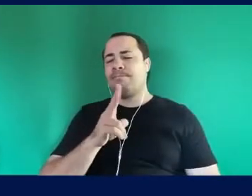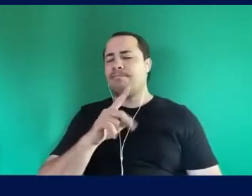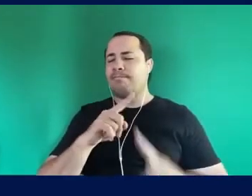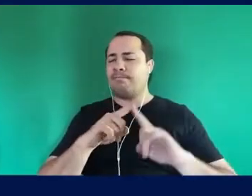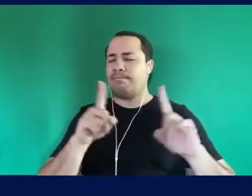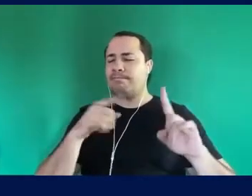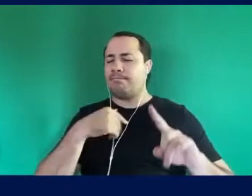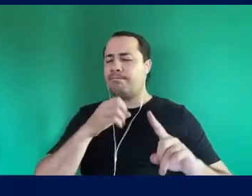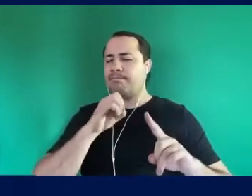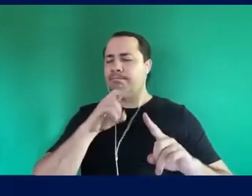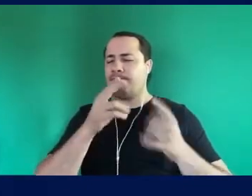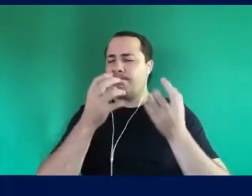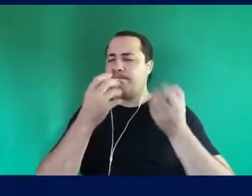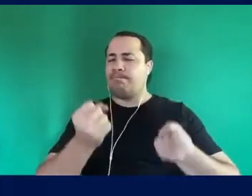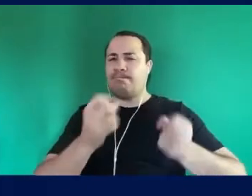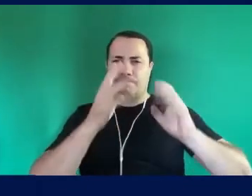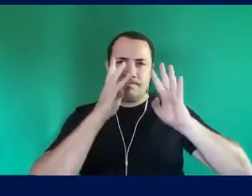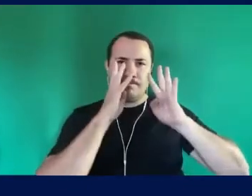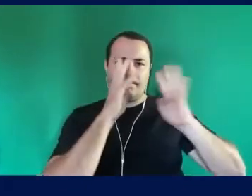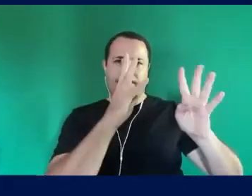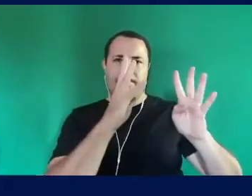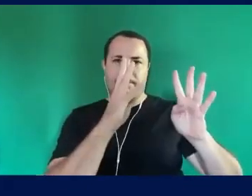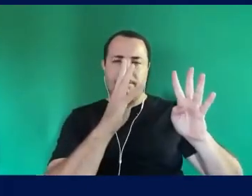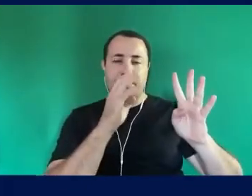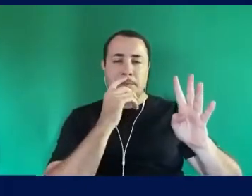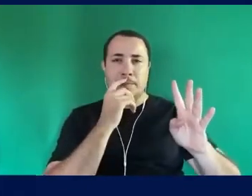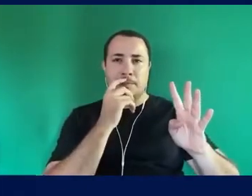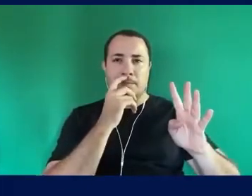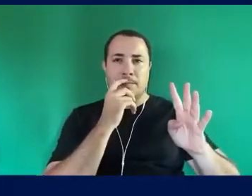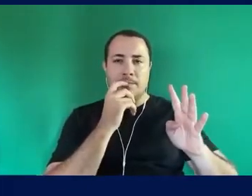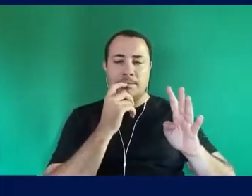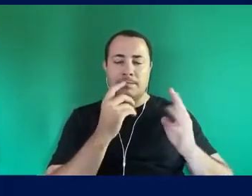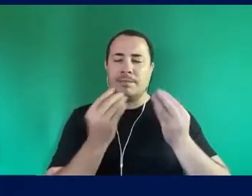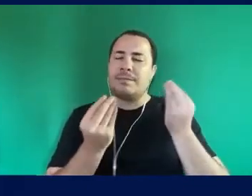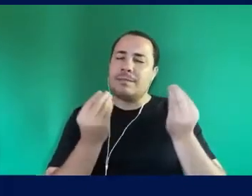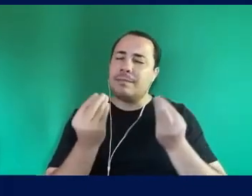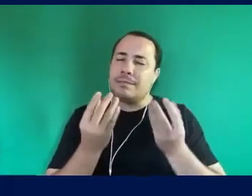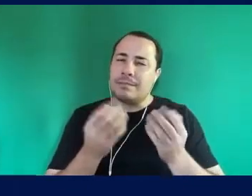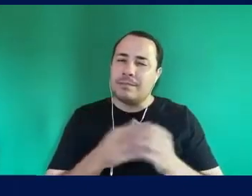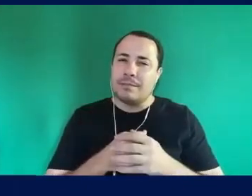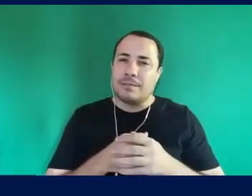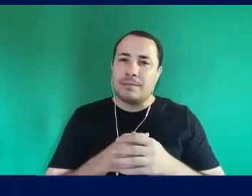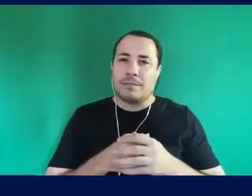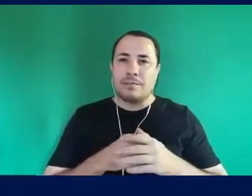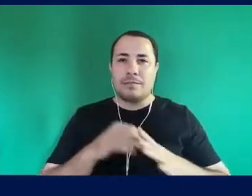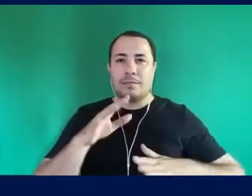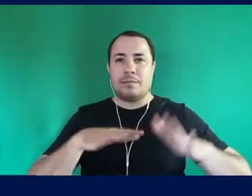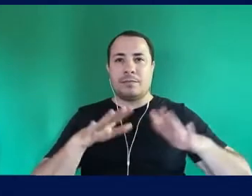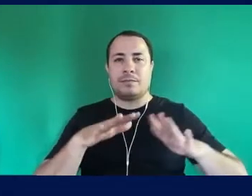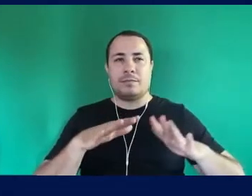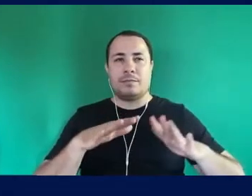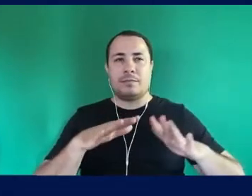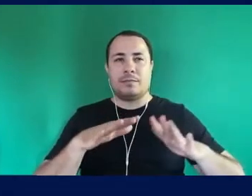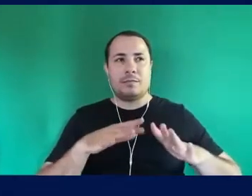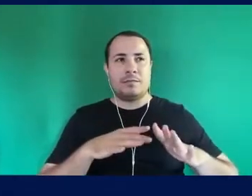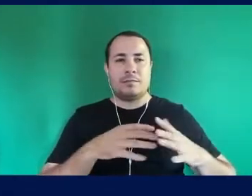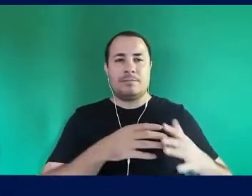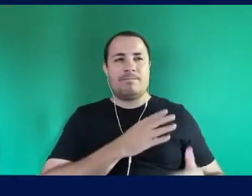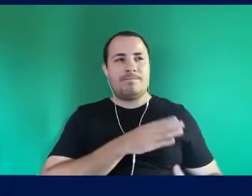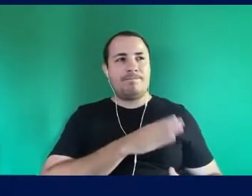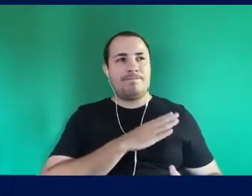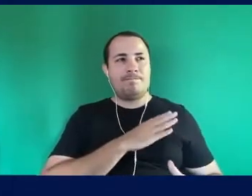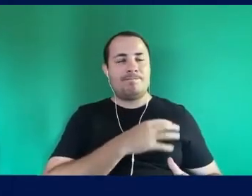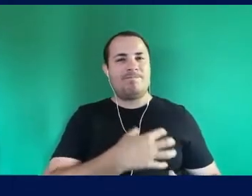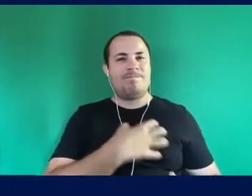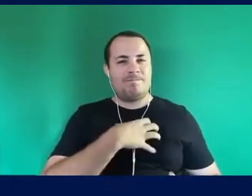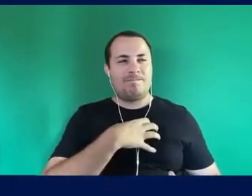um estado Que antecede a razão Ou que é tão profundo Quanto a razão Agora, se esse lugar